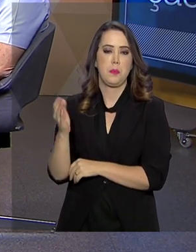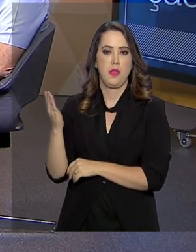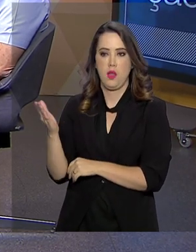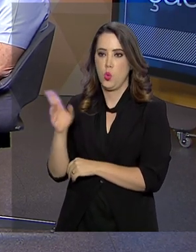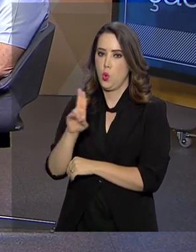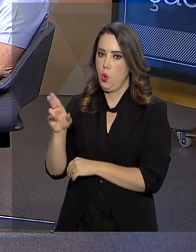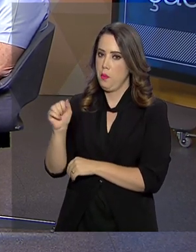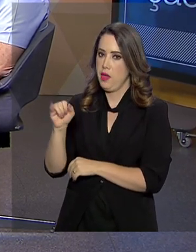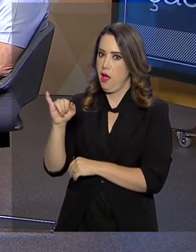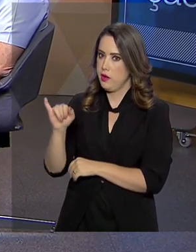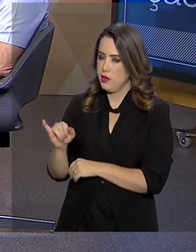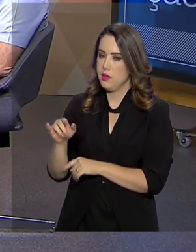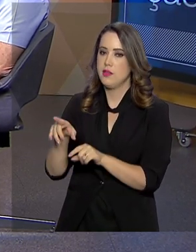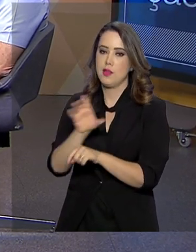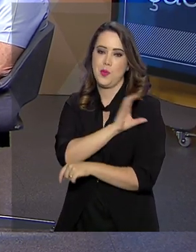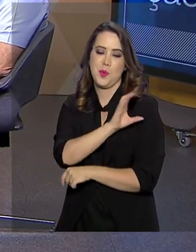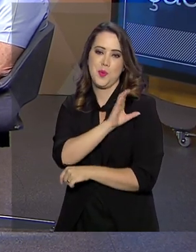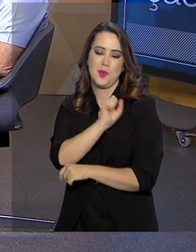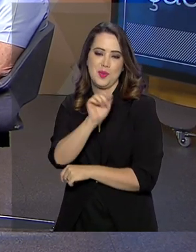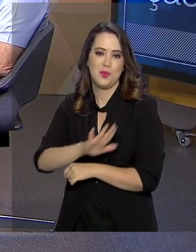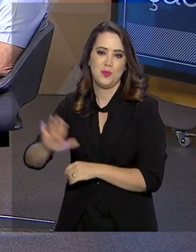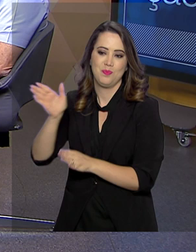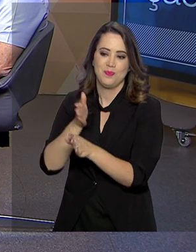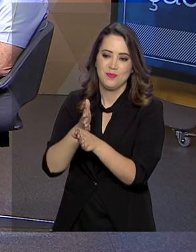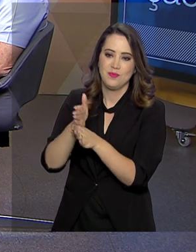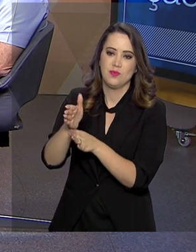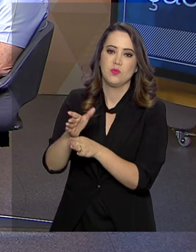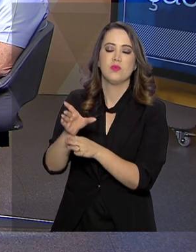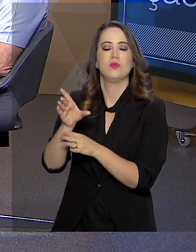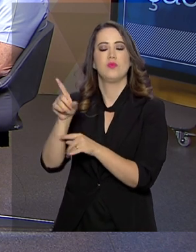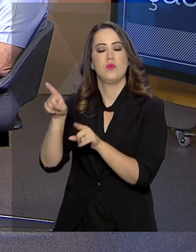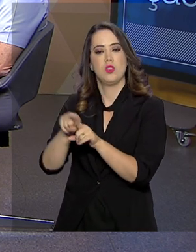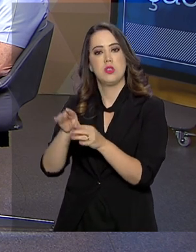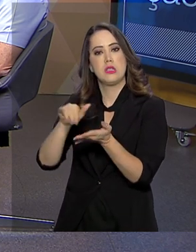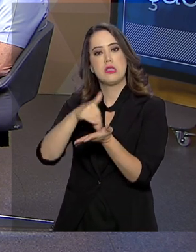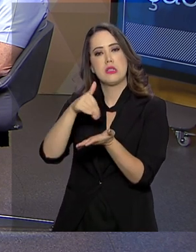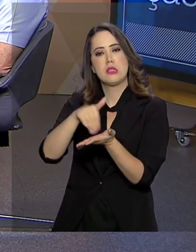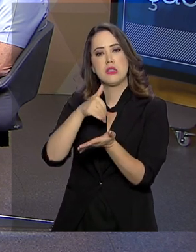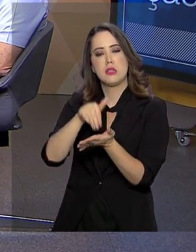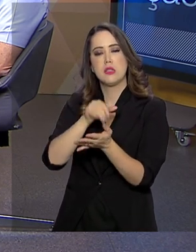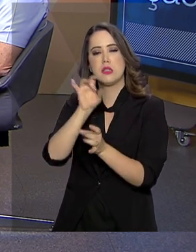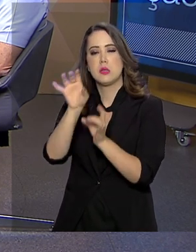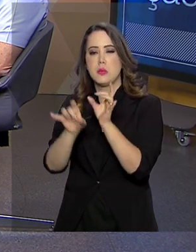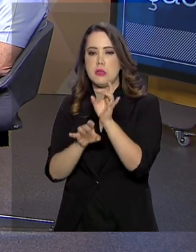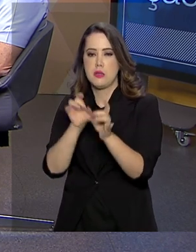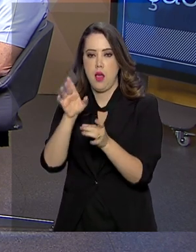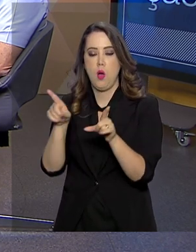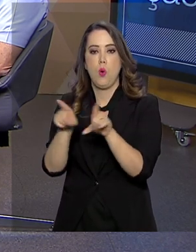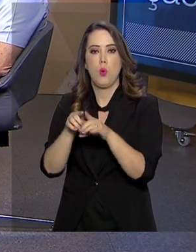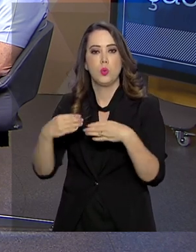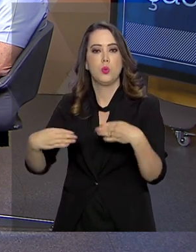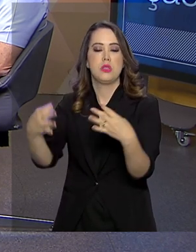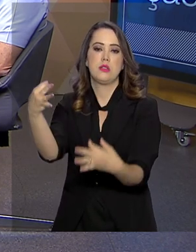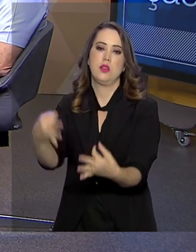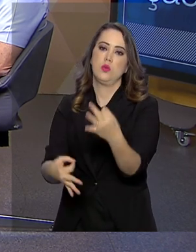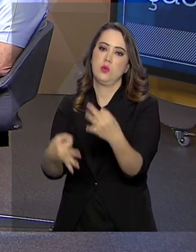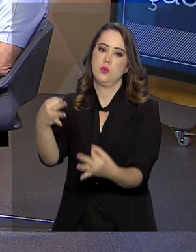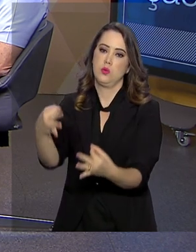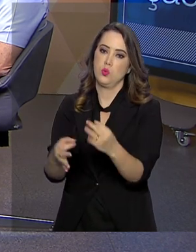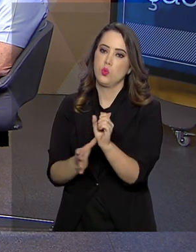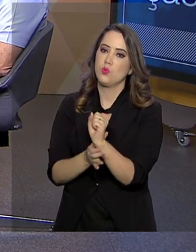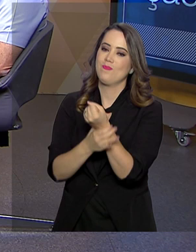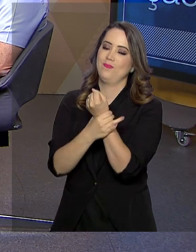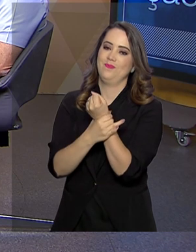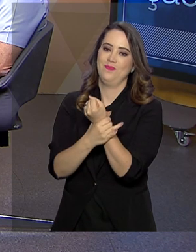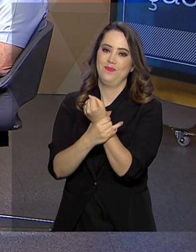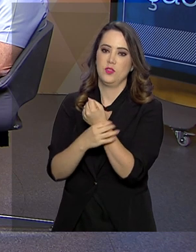Soares Mesquita e o coordenador-geral de fronteiras da Secretaria de Operações Integradas do Ministério da Justiça e Segurança